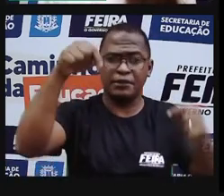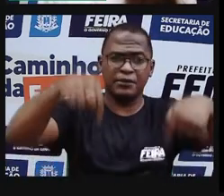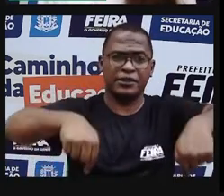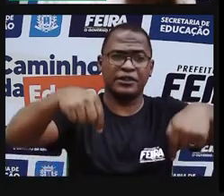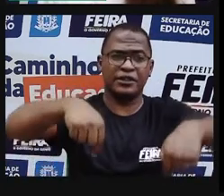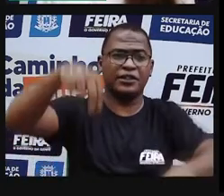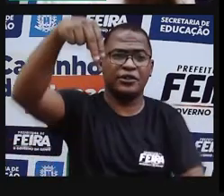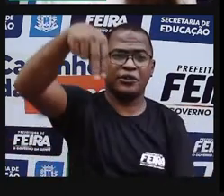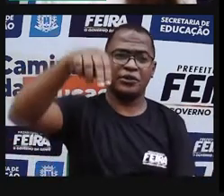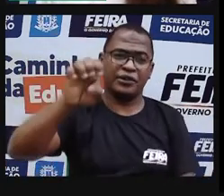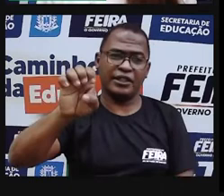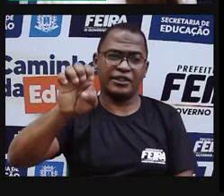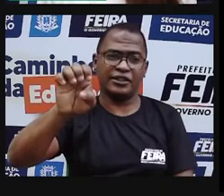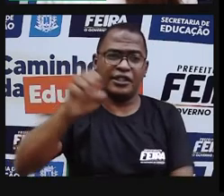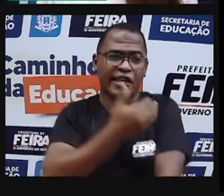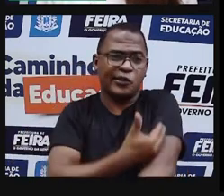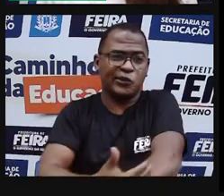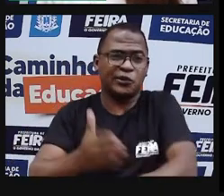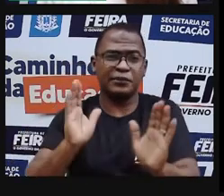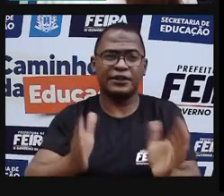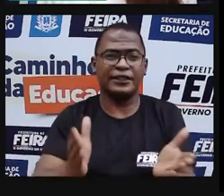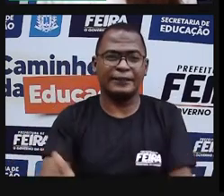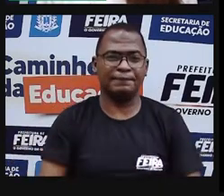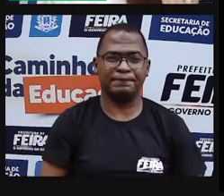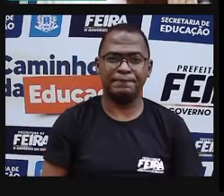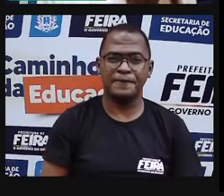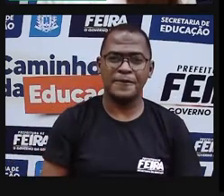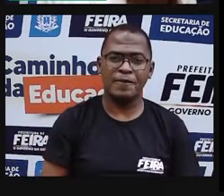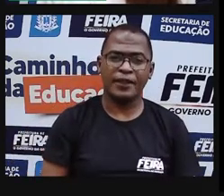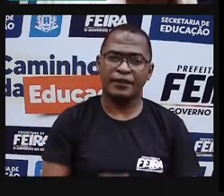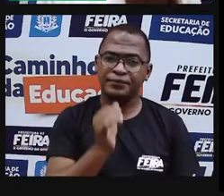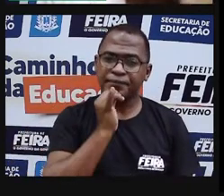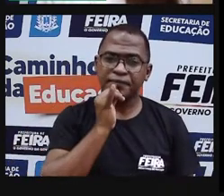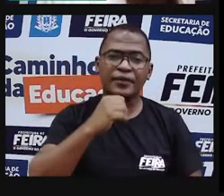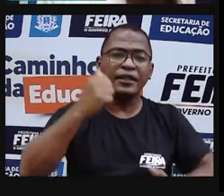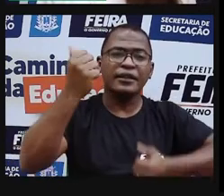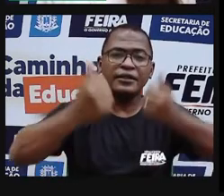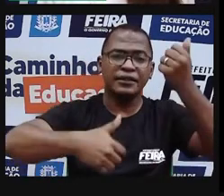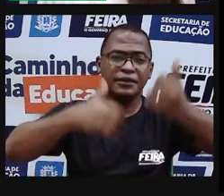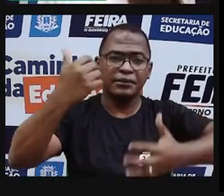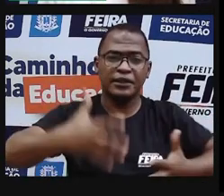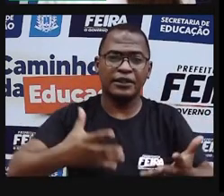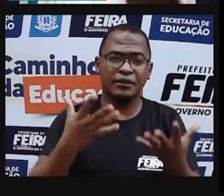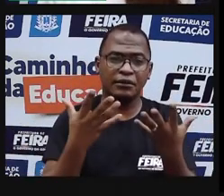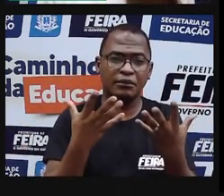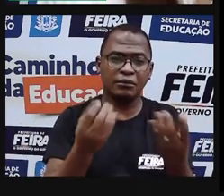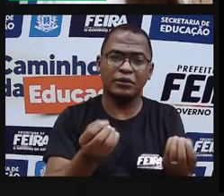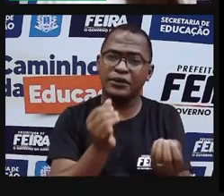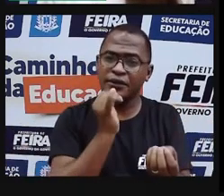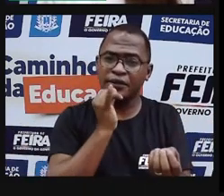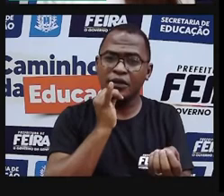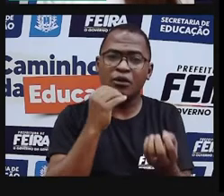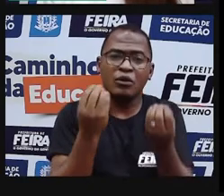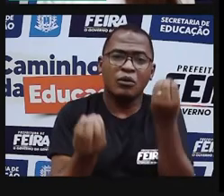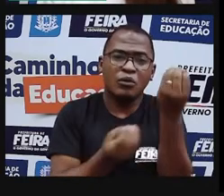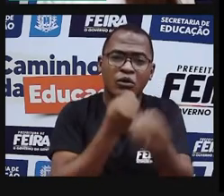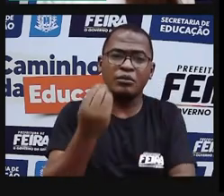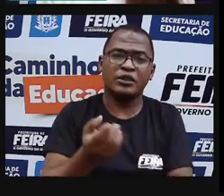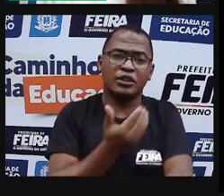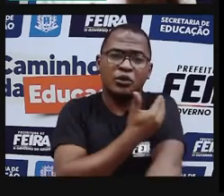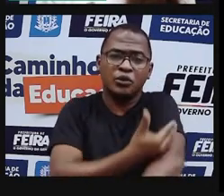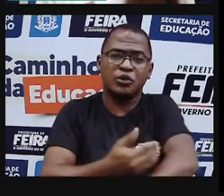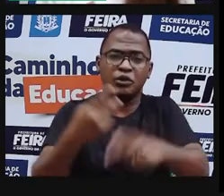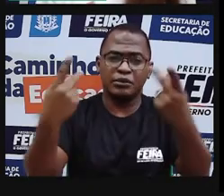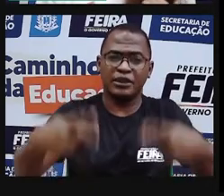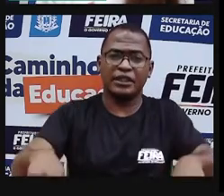nordestina. Então, é... retrata, sobretudo, o rico imaginário da cultura popular,